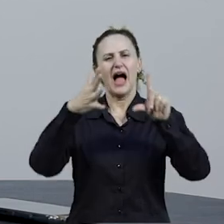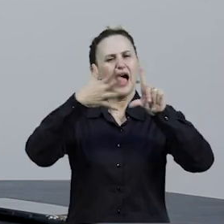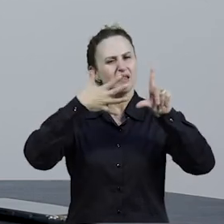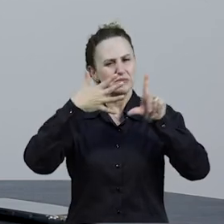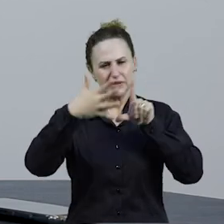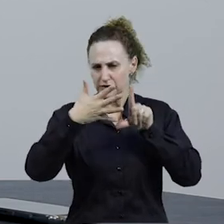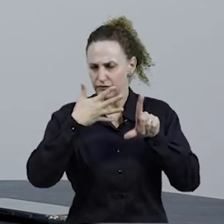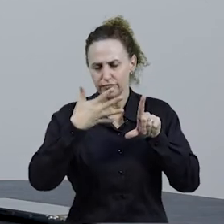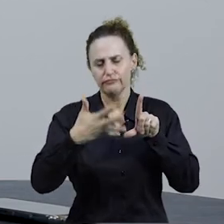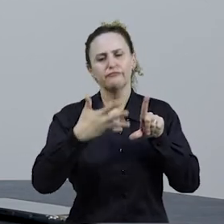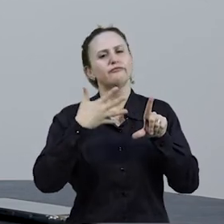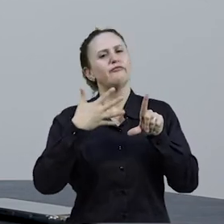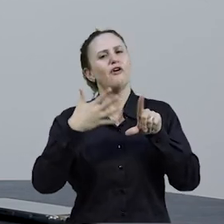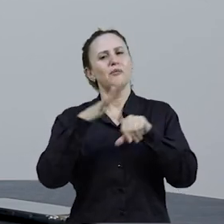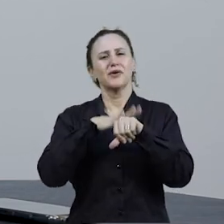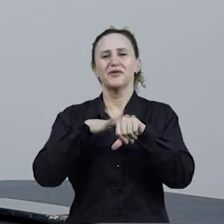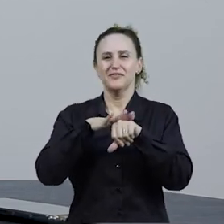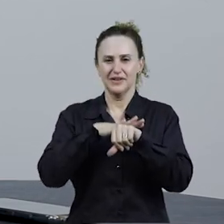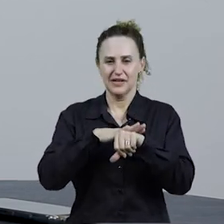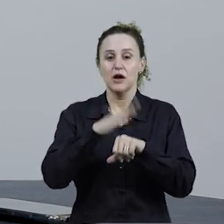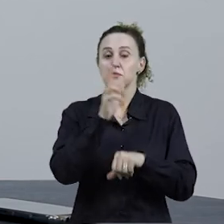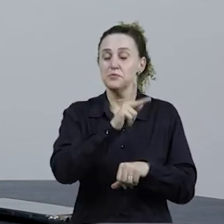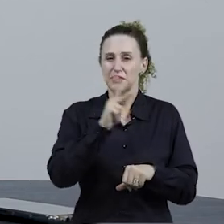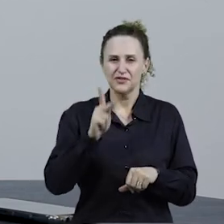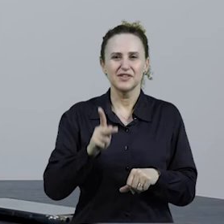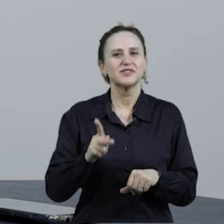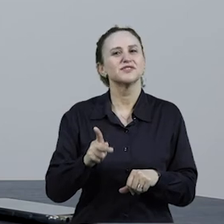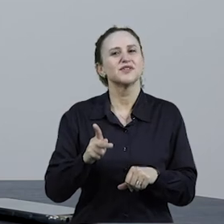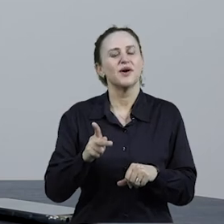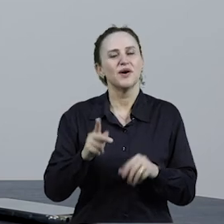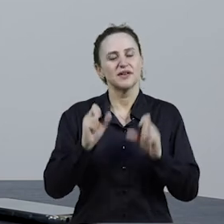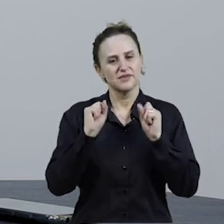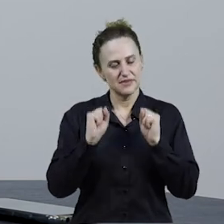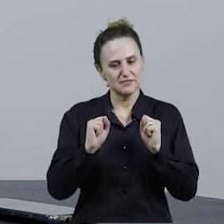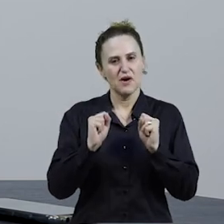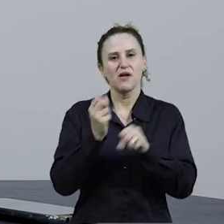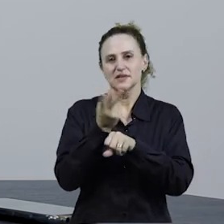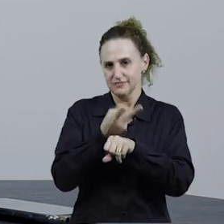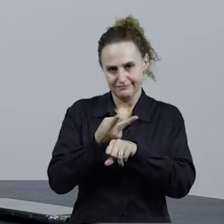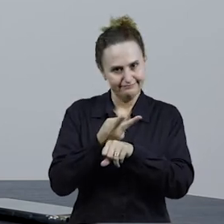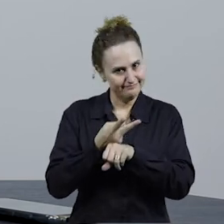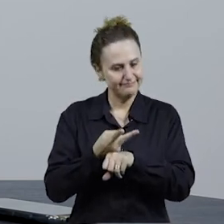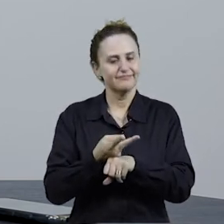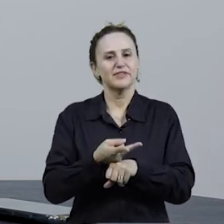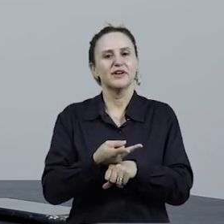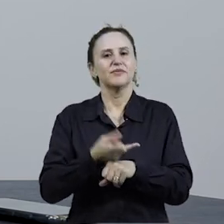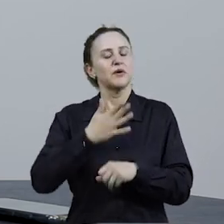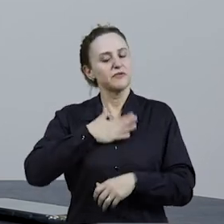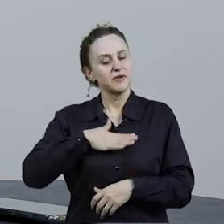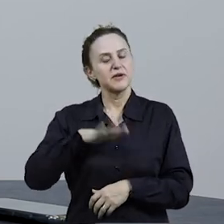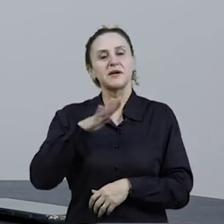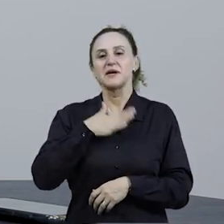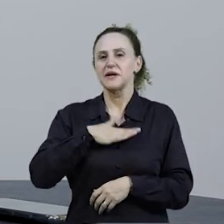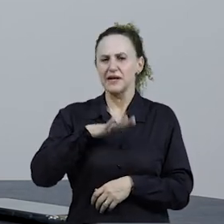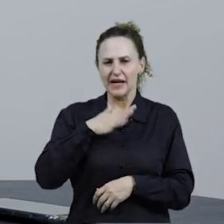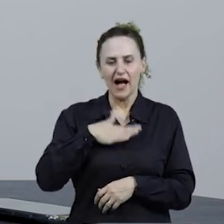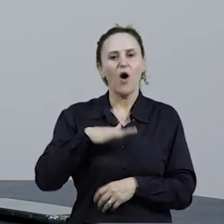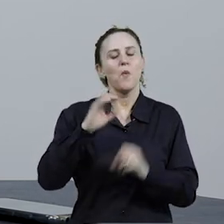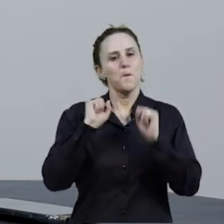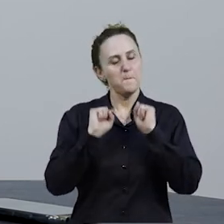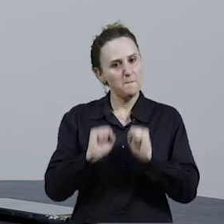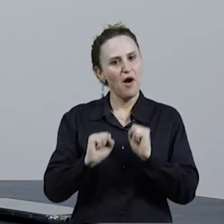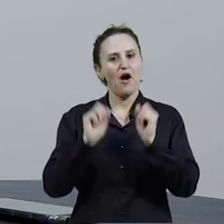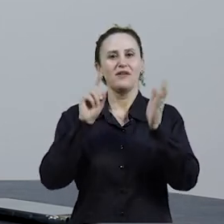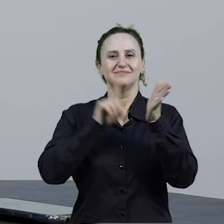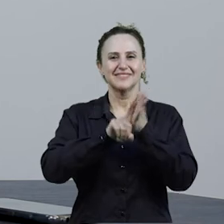tirar dúvida, conversar. Sou uma professora bem acessível, tenho essa tranquilidade de interagir comigo,